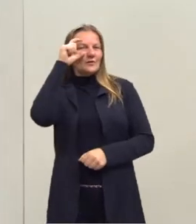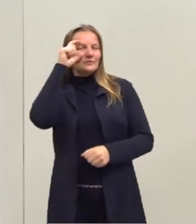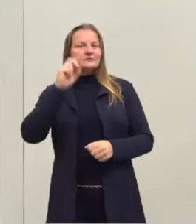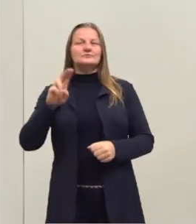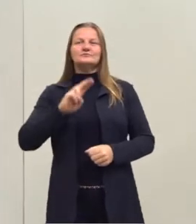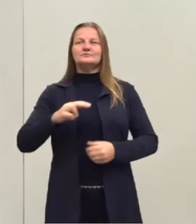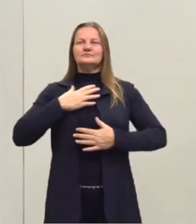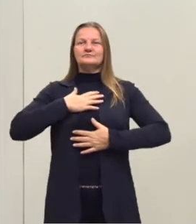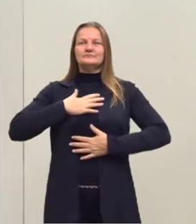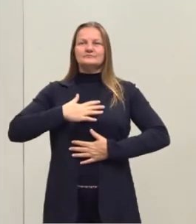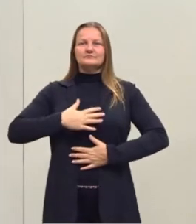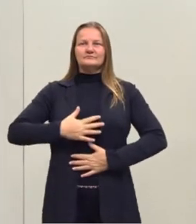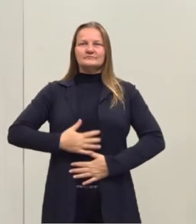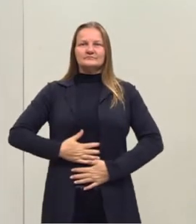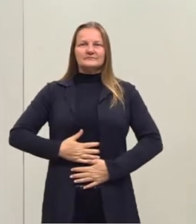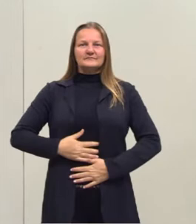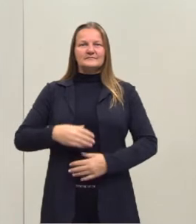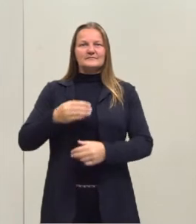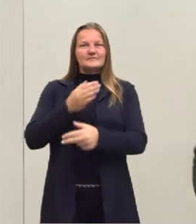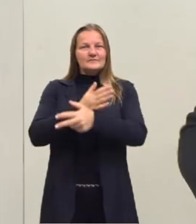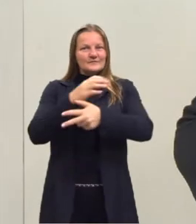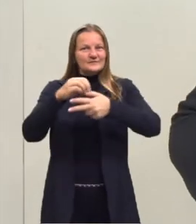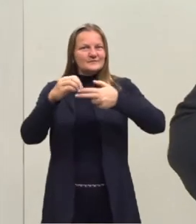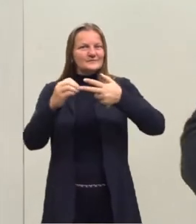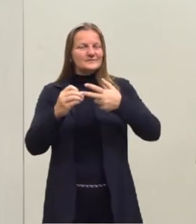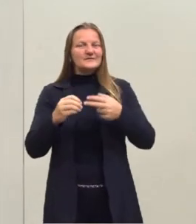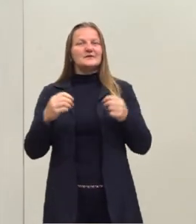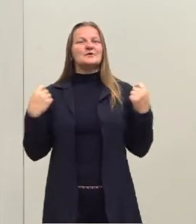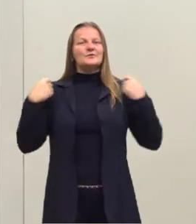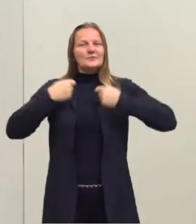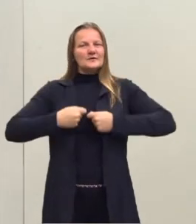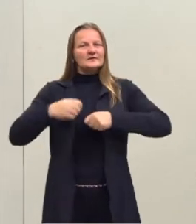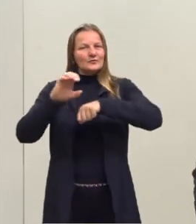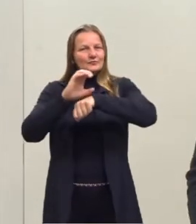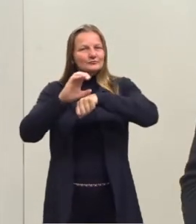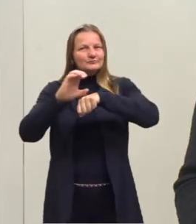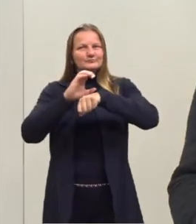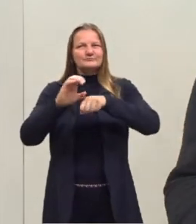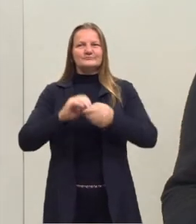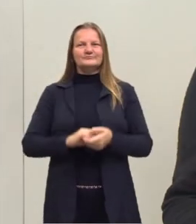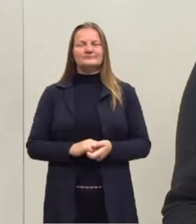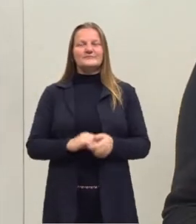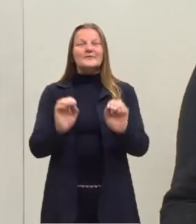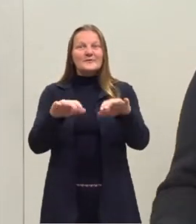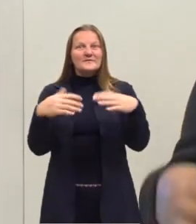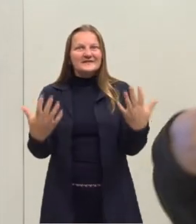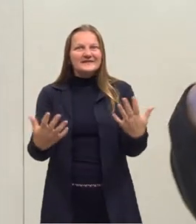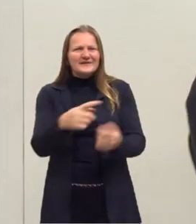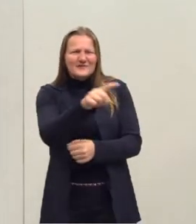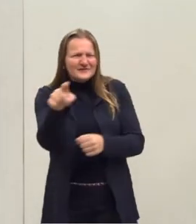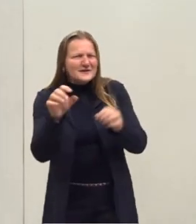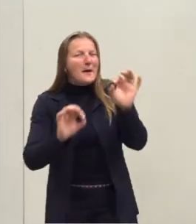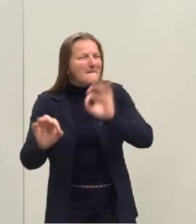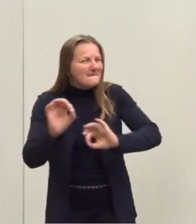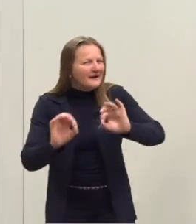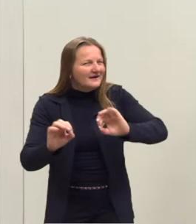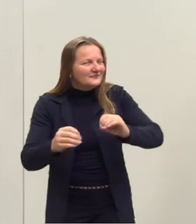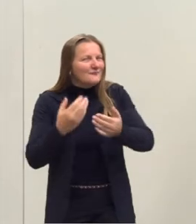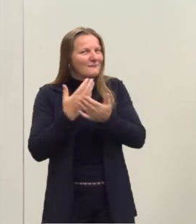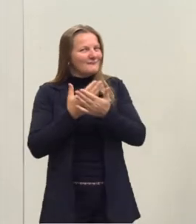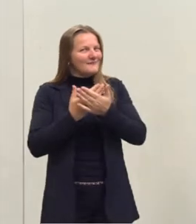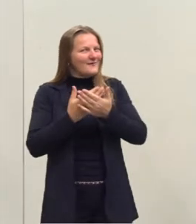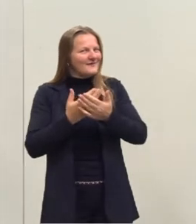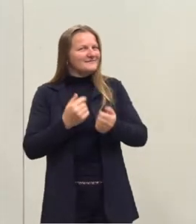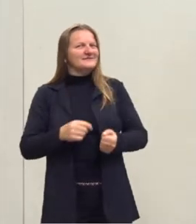estou utilizando a camiseta do projeto e um casaco cinza. Então, estão preparados para mais uma aula?